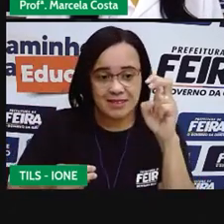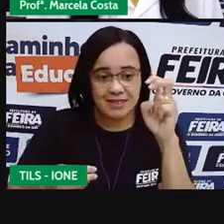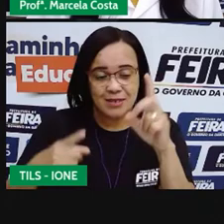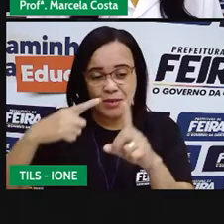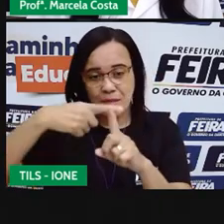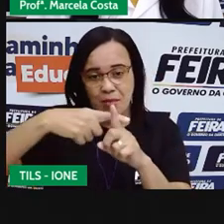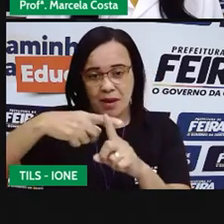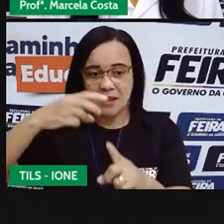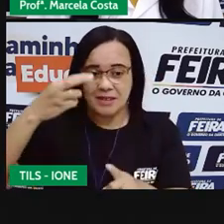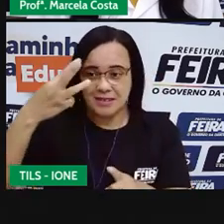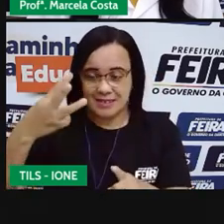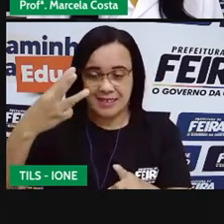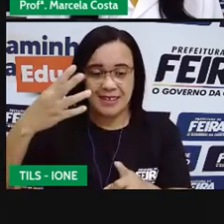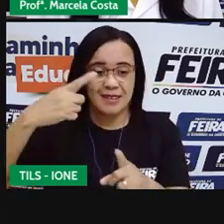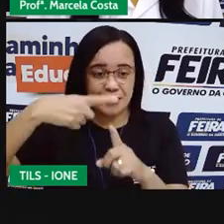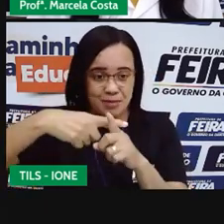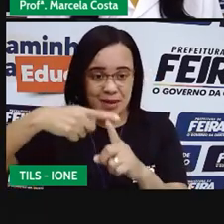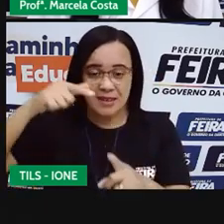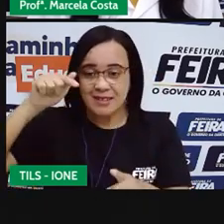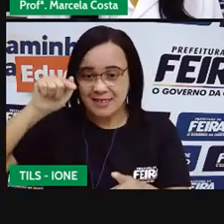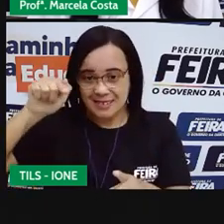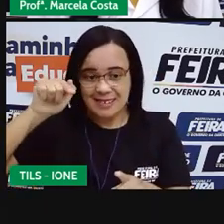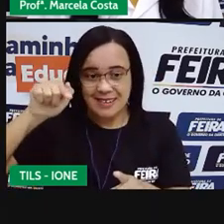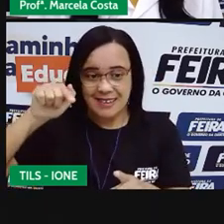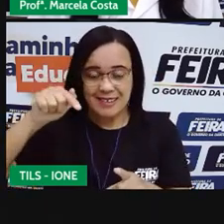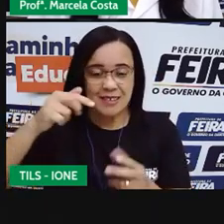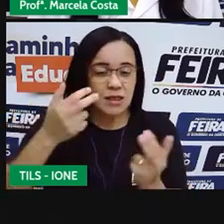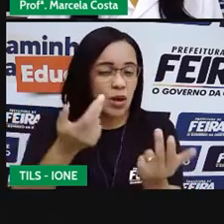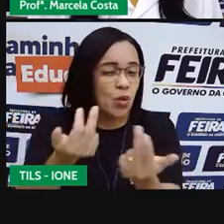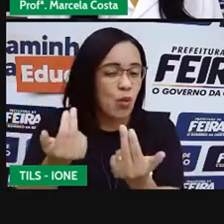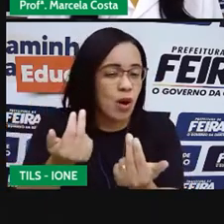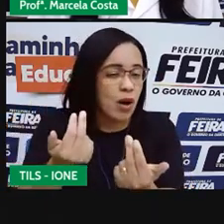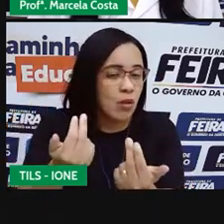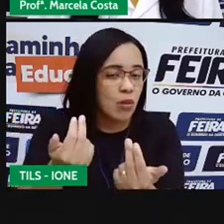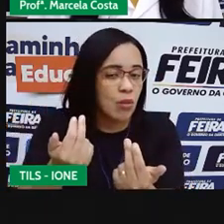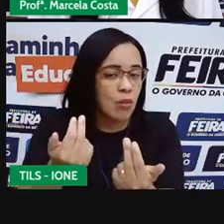mais 7 vai ser igual a vai